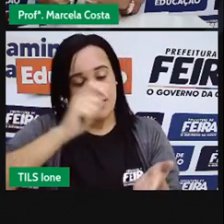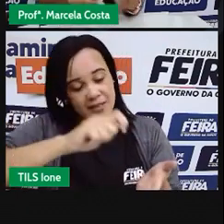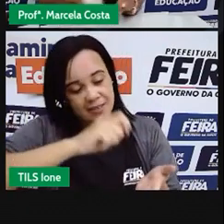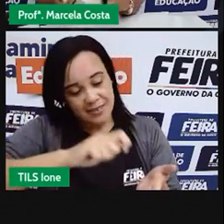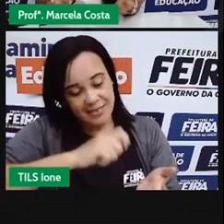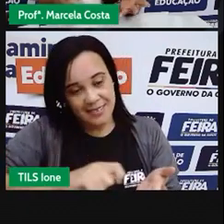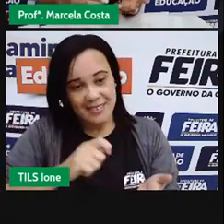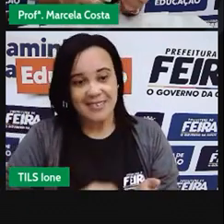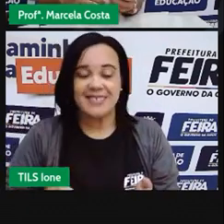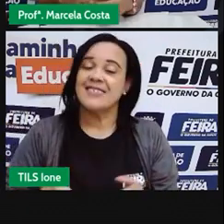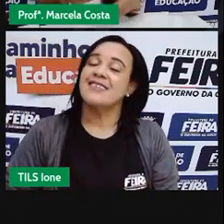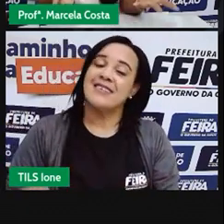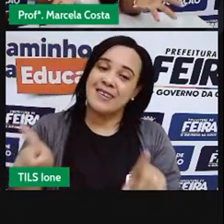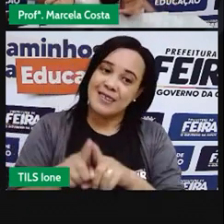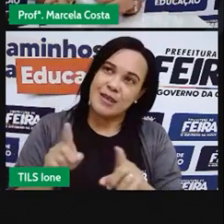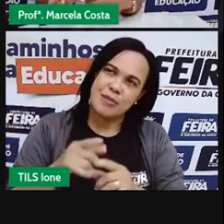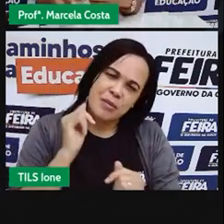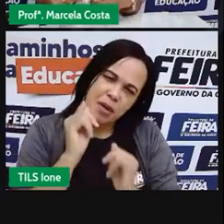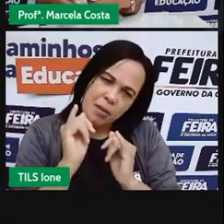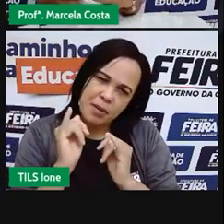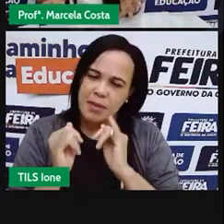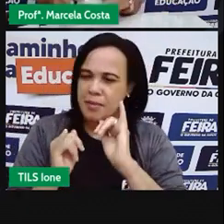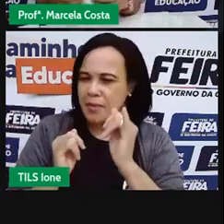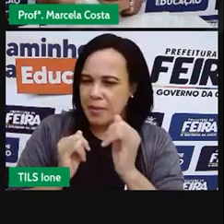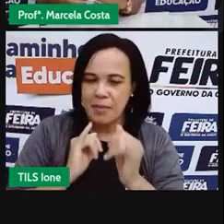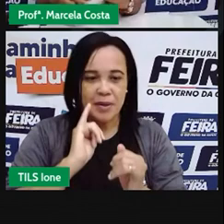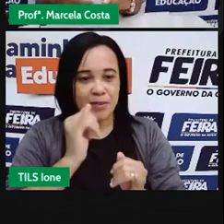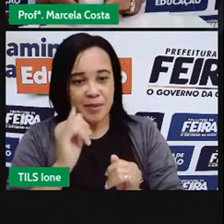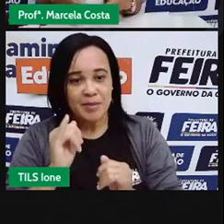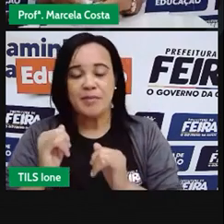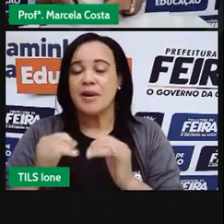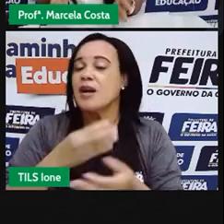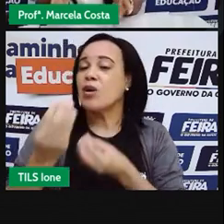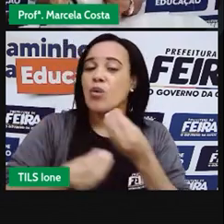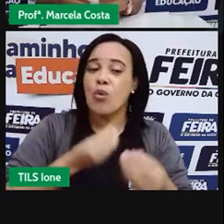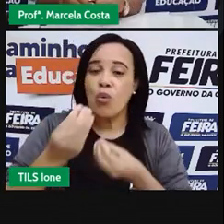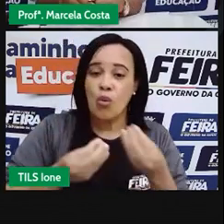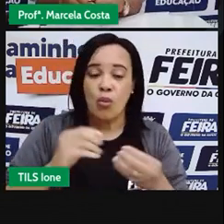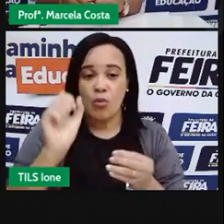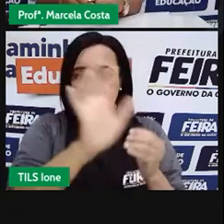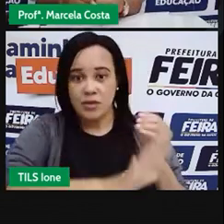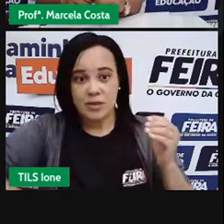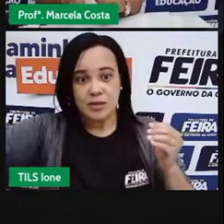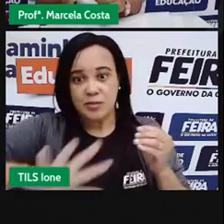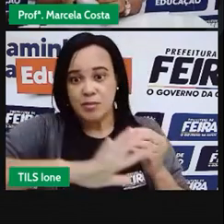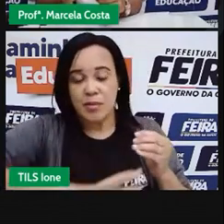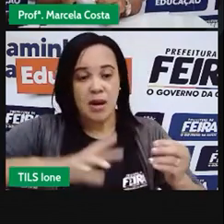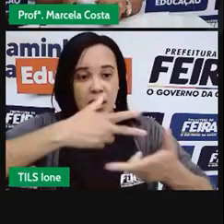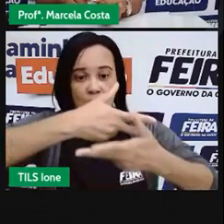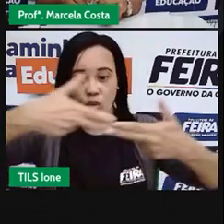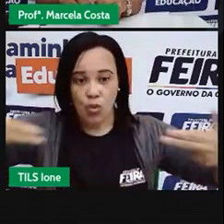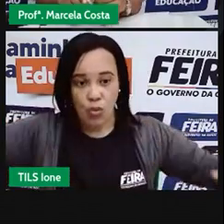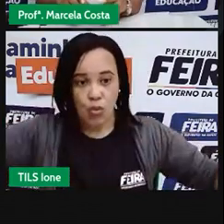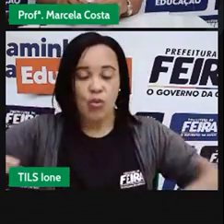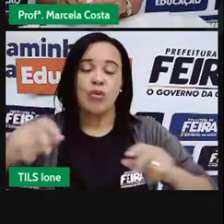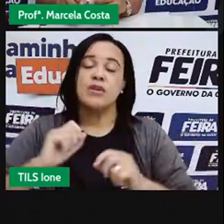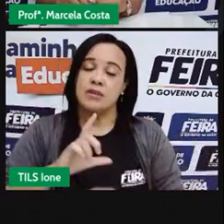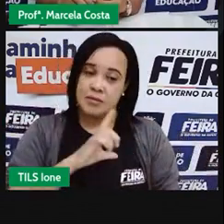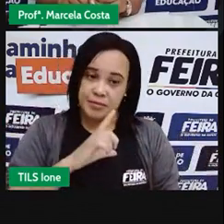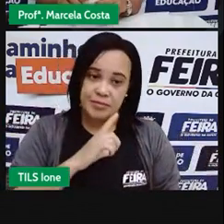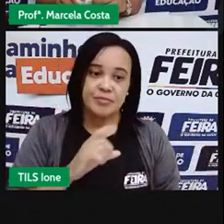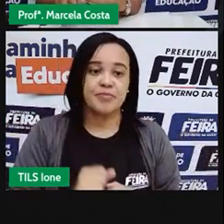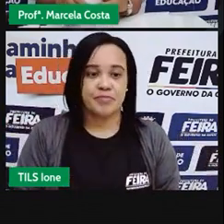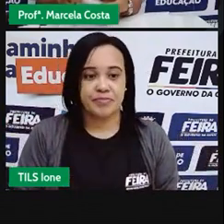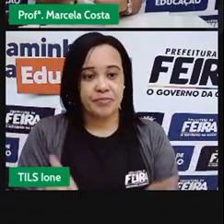conta, ressignificando objetos, corpos, diferentes espaços. E além disso, você